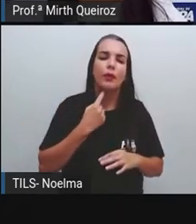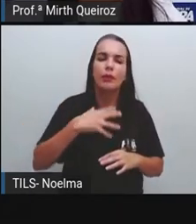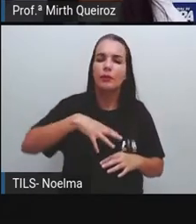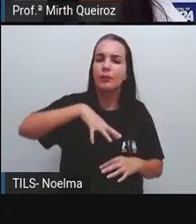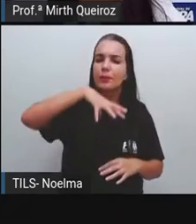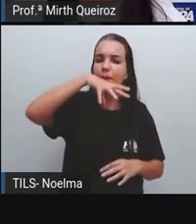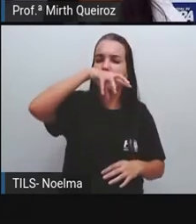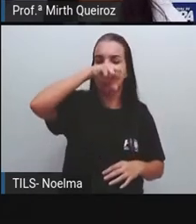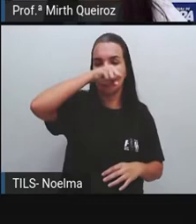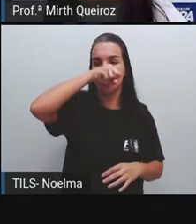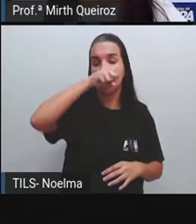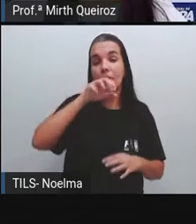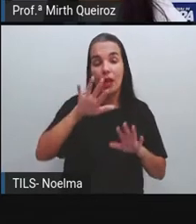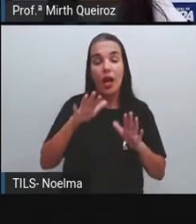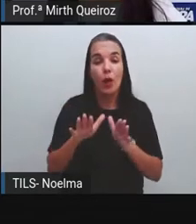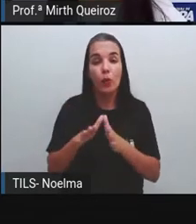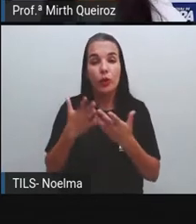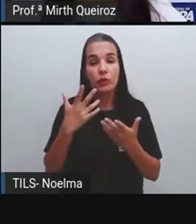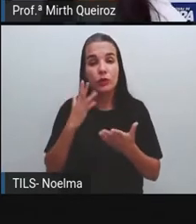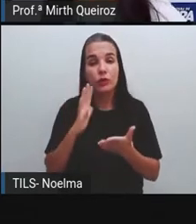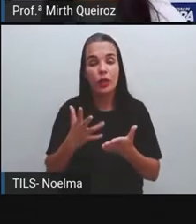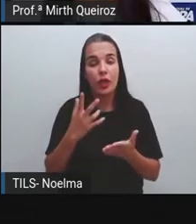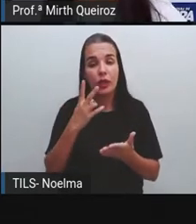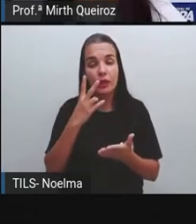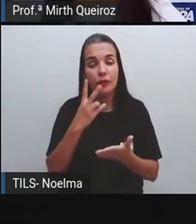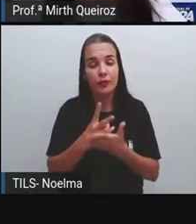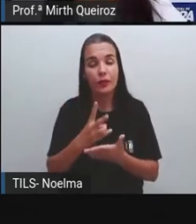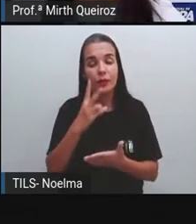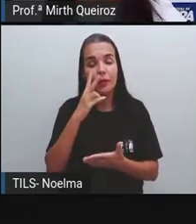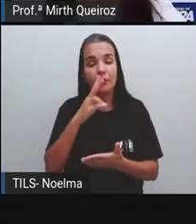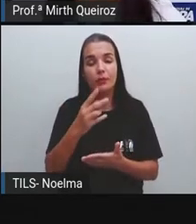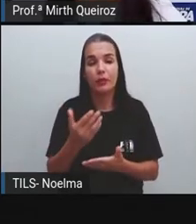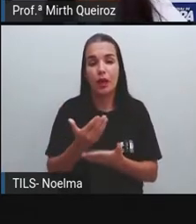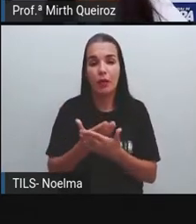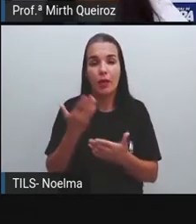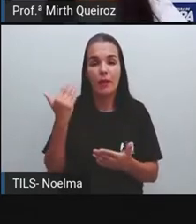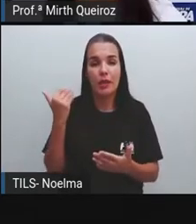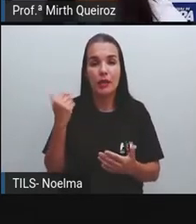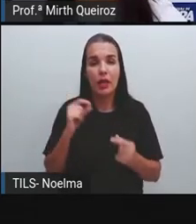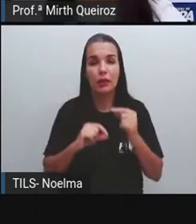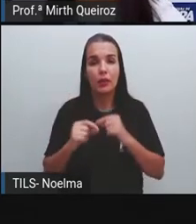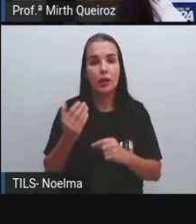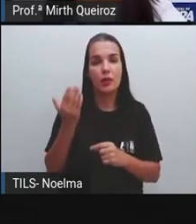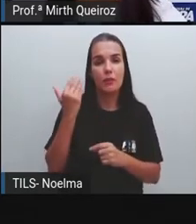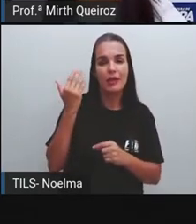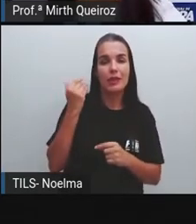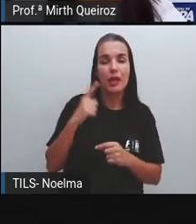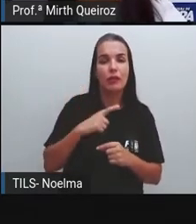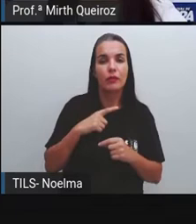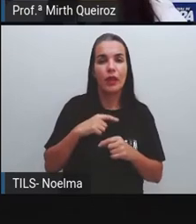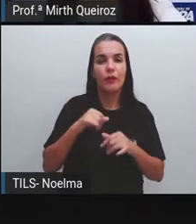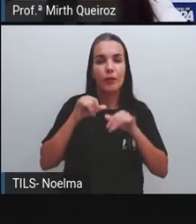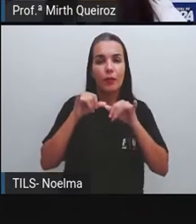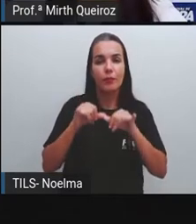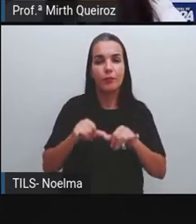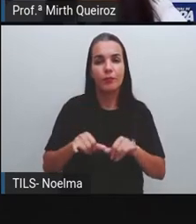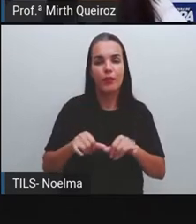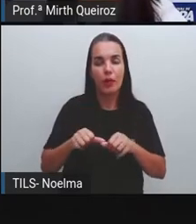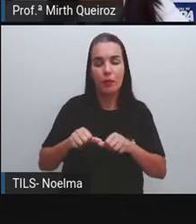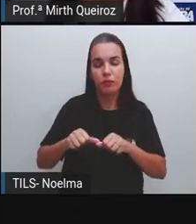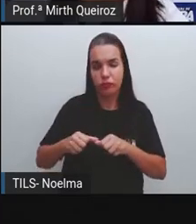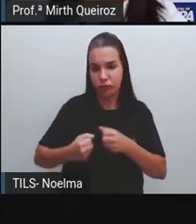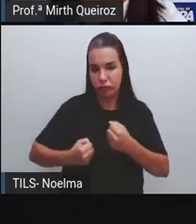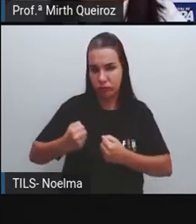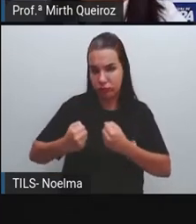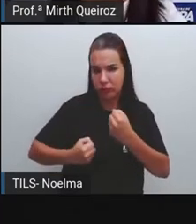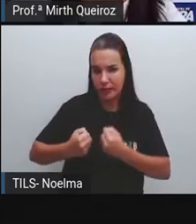evolução dos meios de transporte, nós vimos que antes era feito através de animais até se inventar a roda e, assim, vir